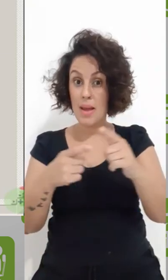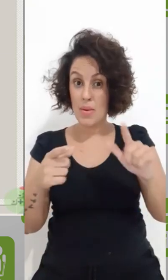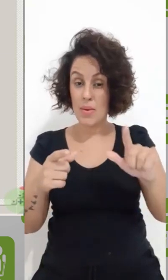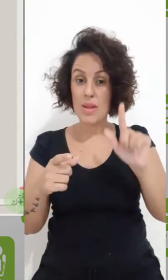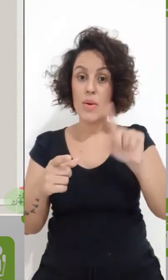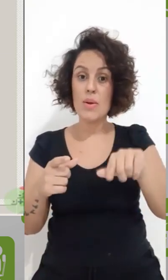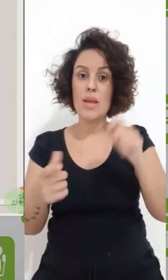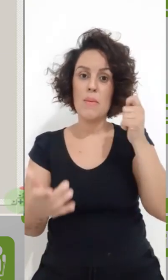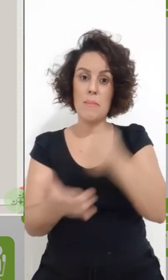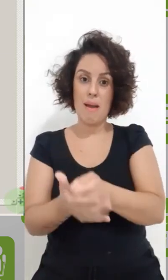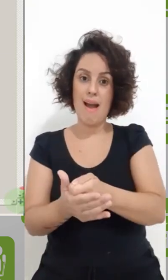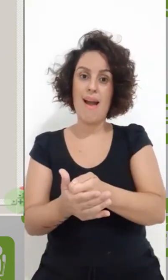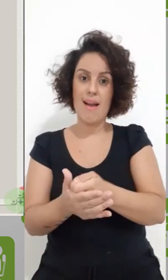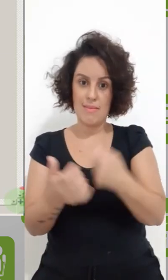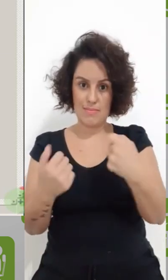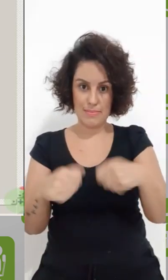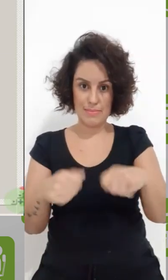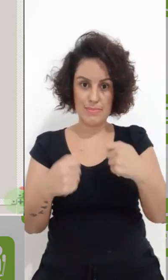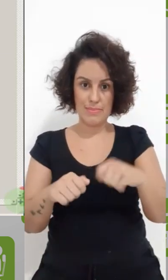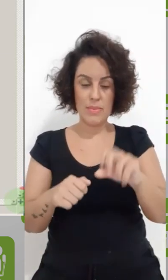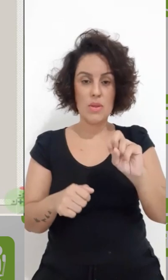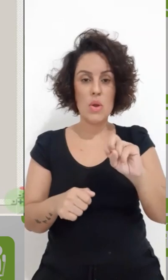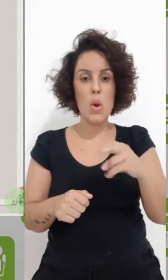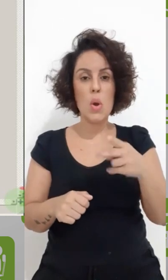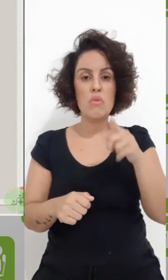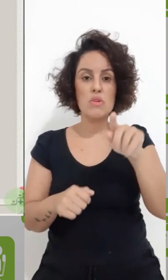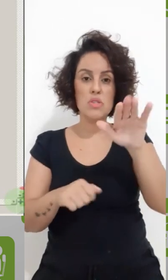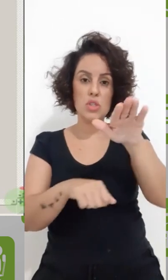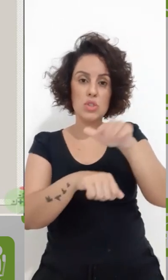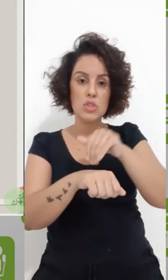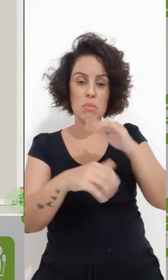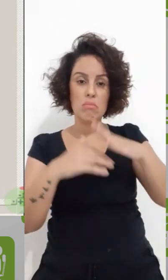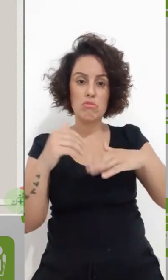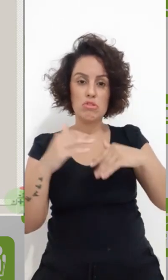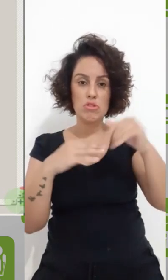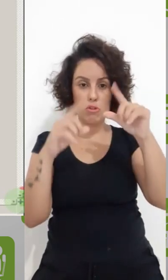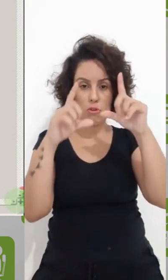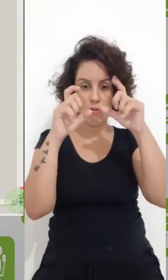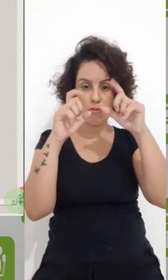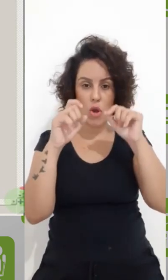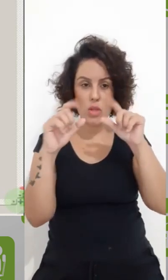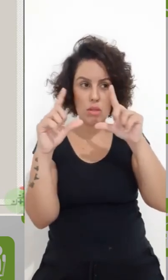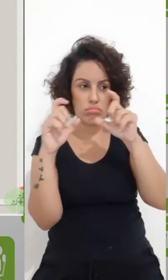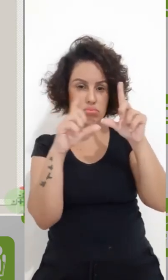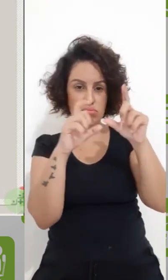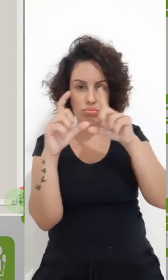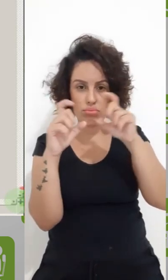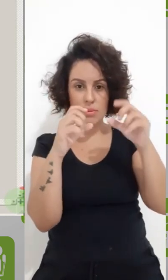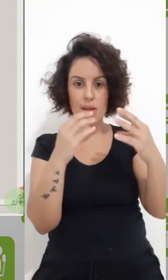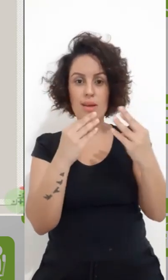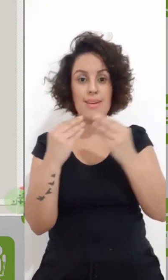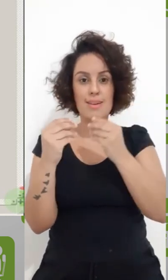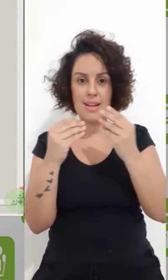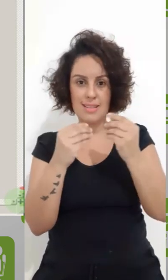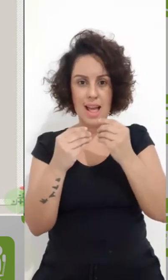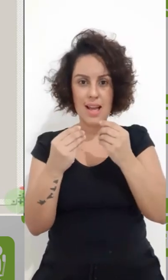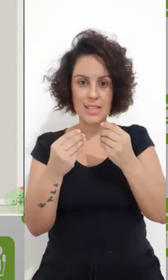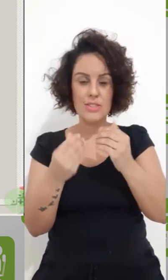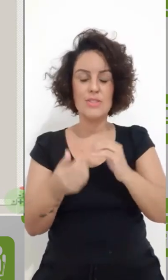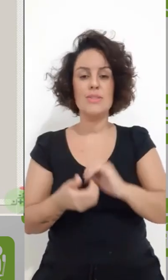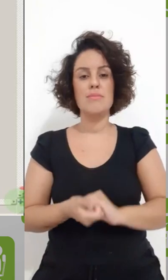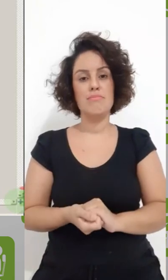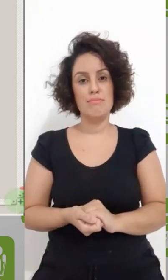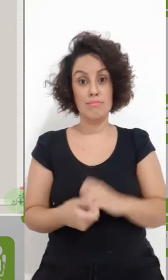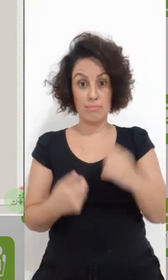com 300 dpi, elas são pagas, ou você tem que contratar um fotógrafo para poder fazer a foto, porque tem que ser uma foto